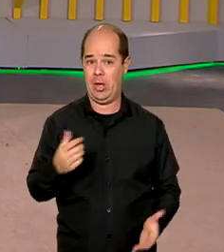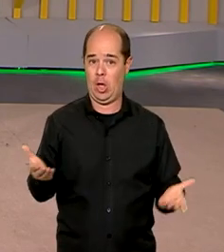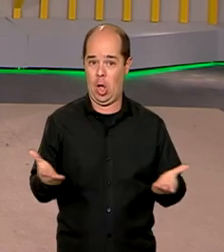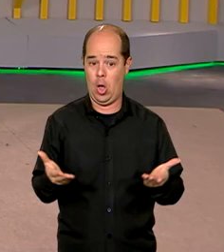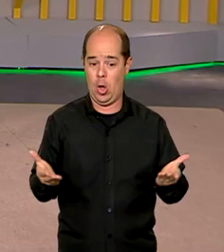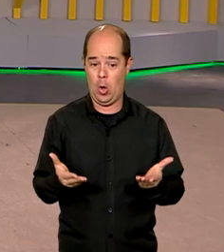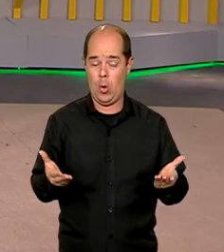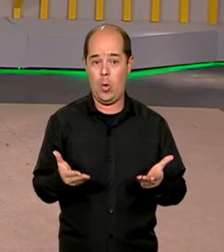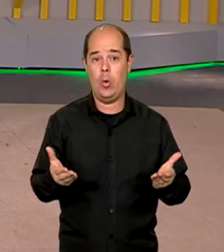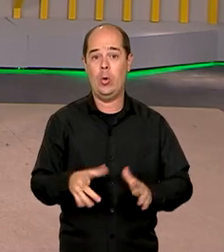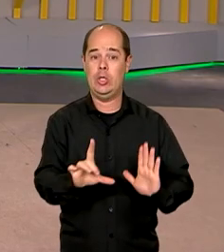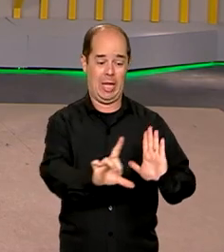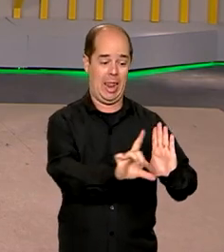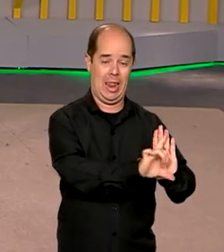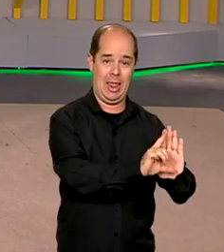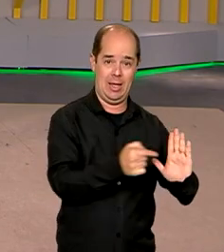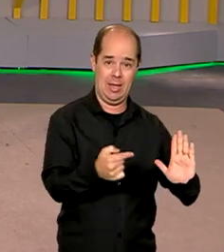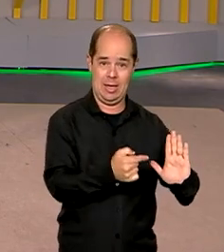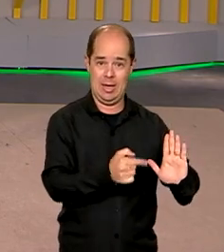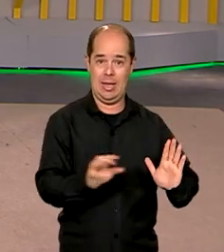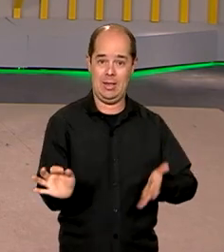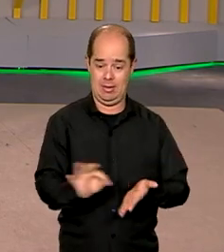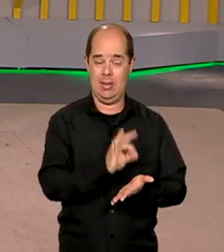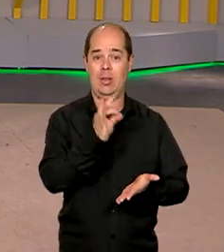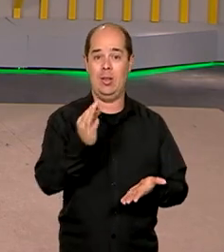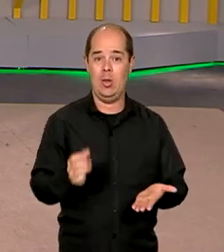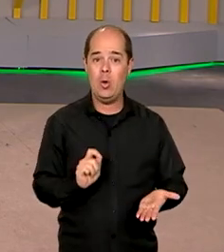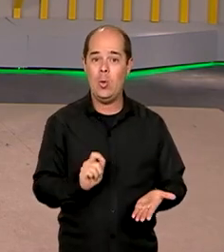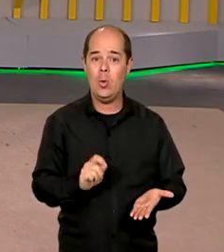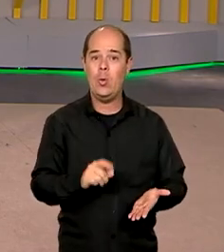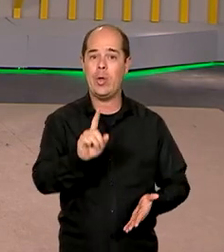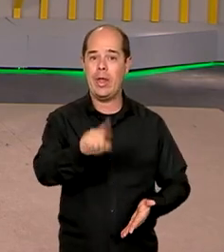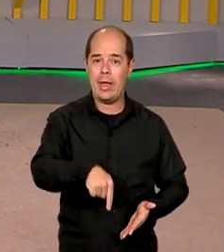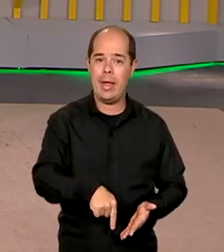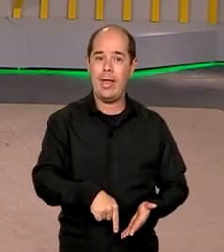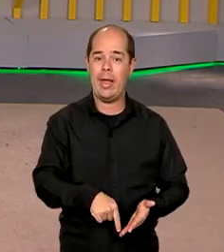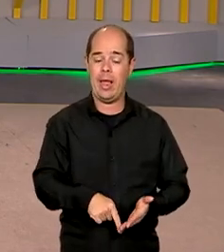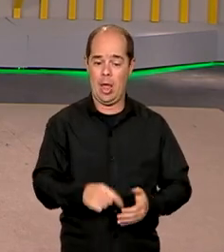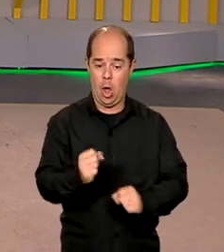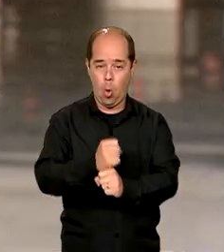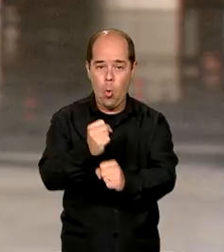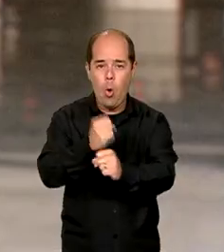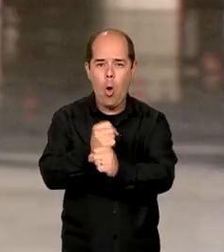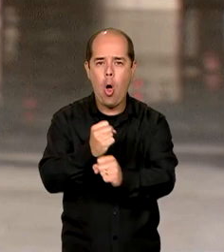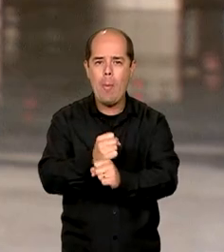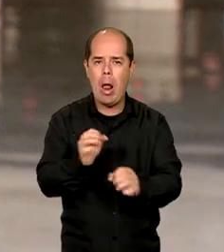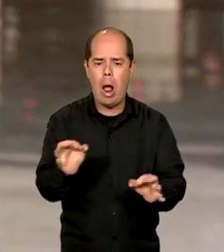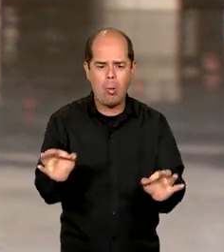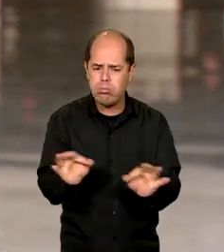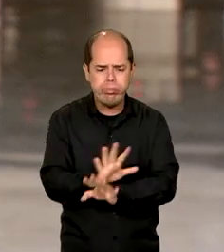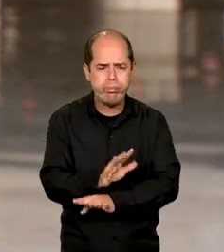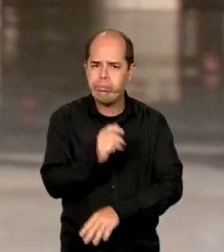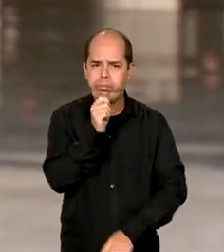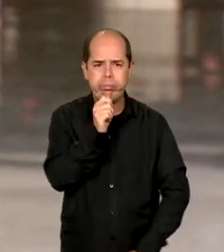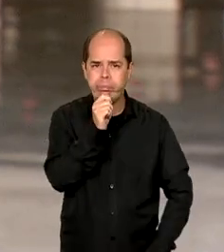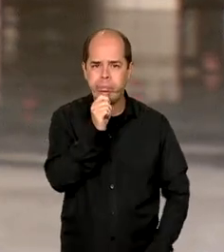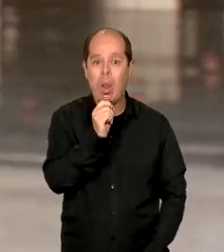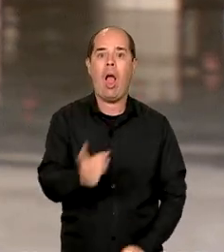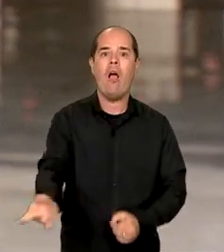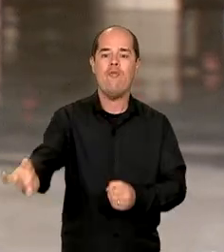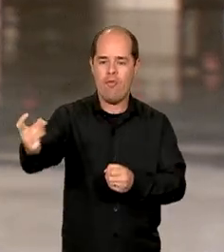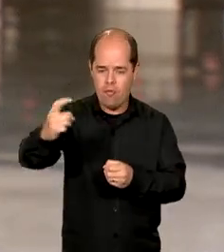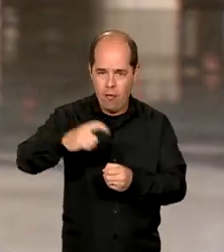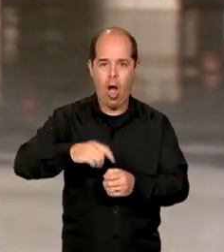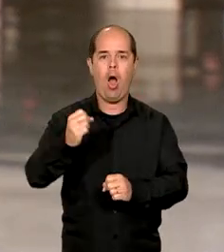a lei que institui o Pacto Nacional pela Retomada de Obras Inacabadas. A lei prevê a